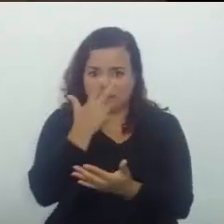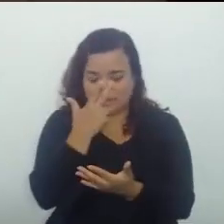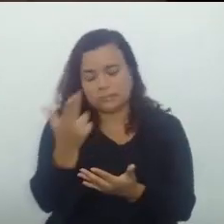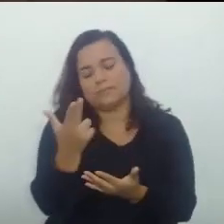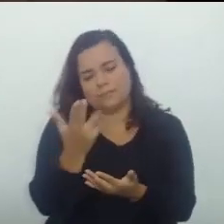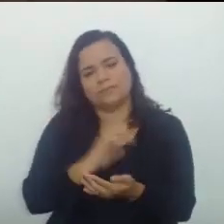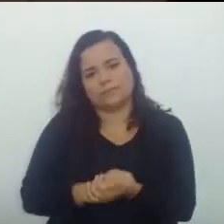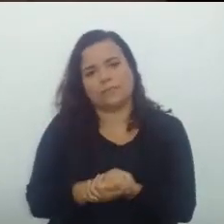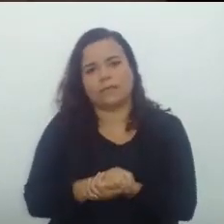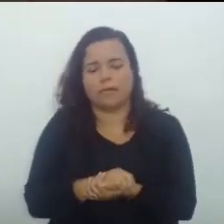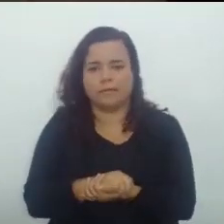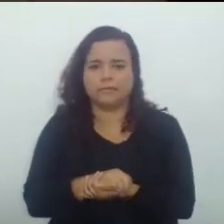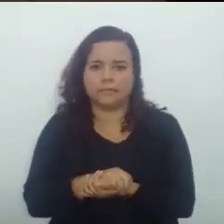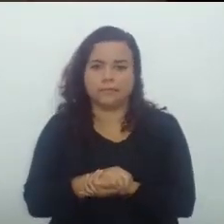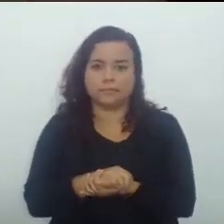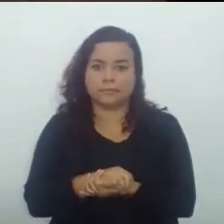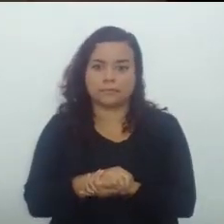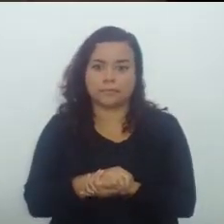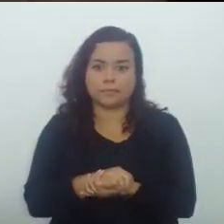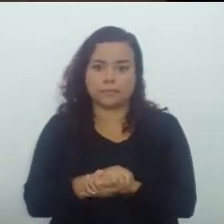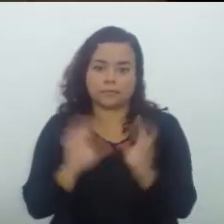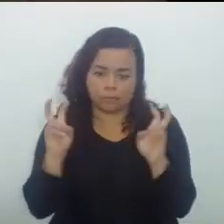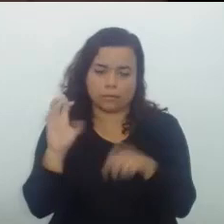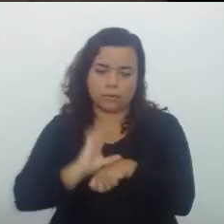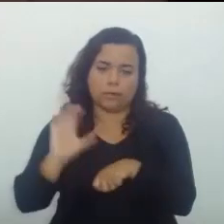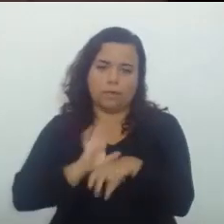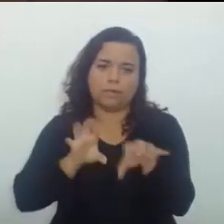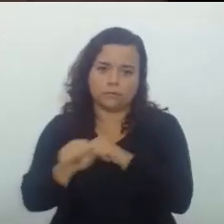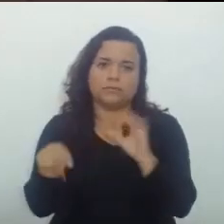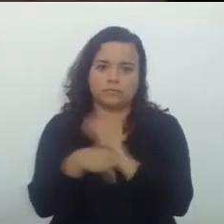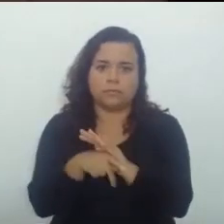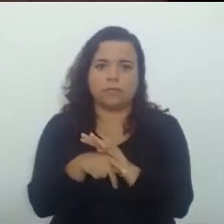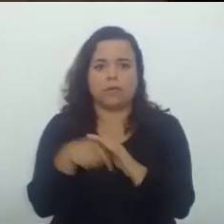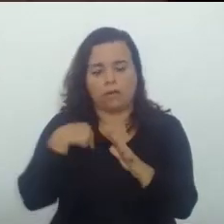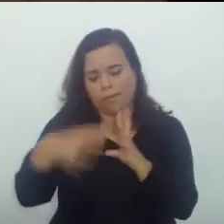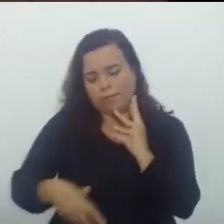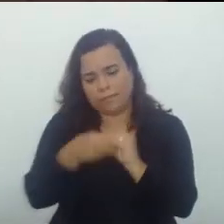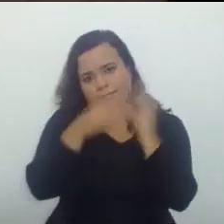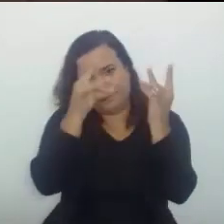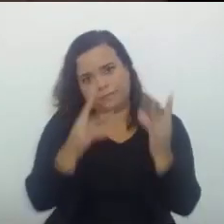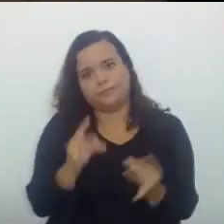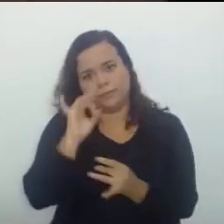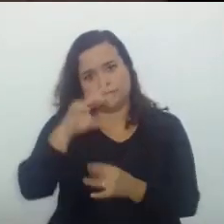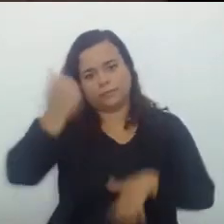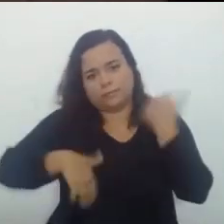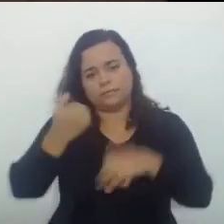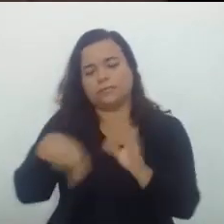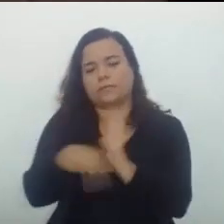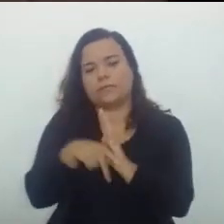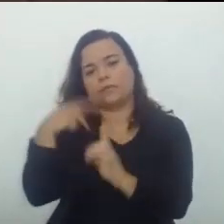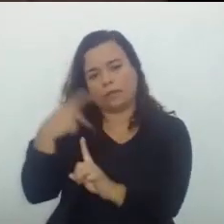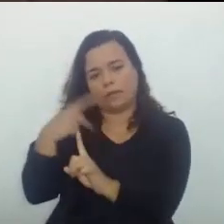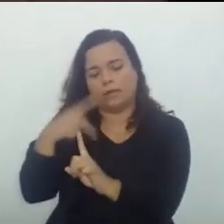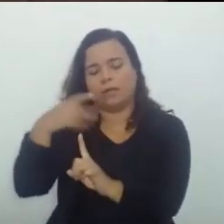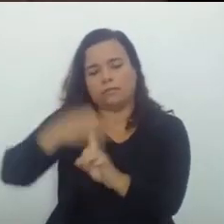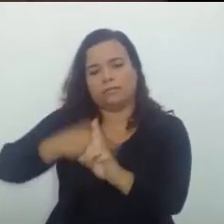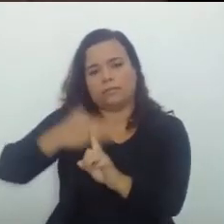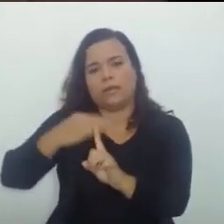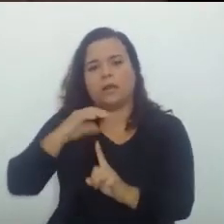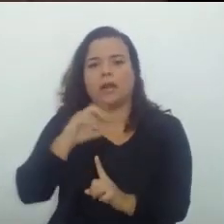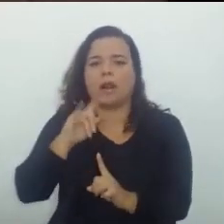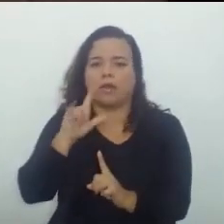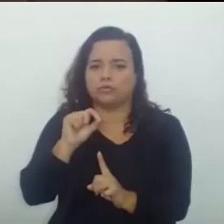Para o curso De formação Acrescentei apenas Esse detalhe Aos argumentos Do desembargador Cláudio Para dizer Que